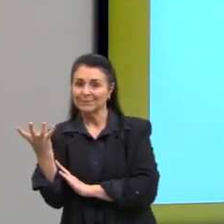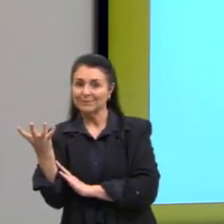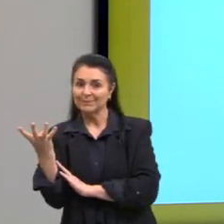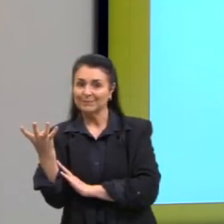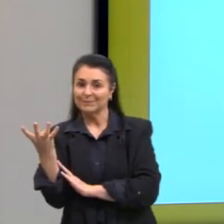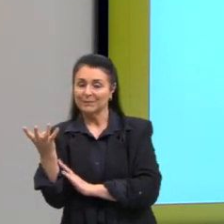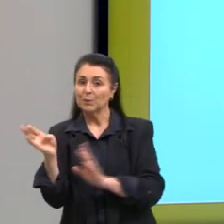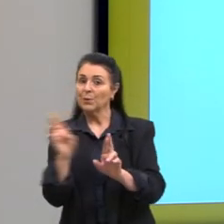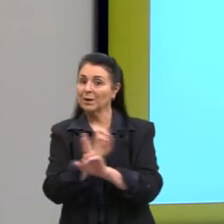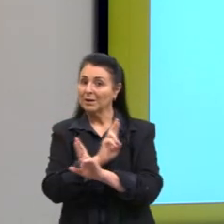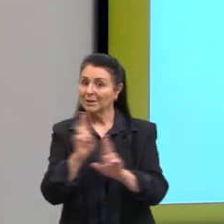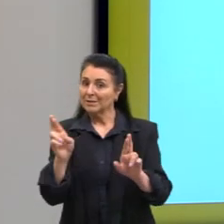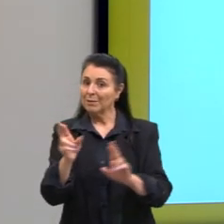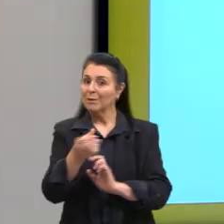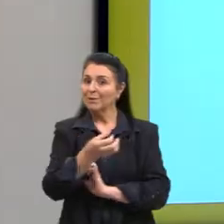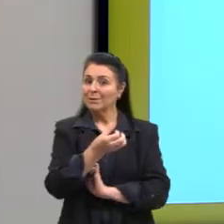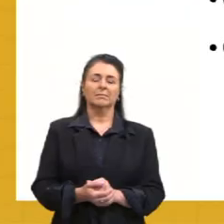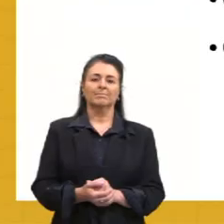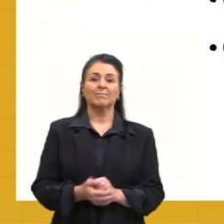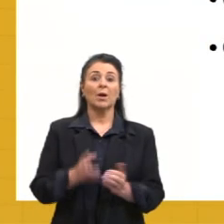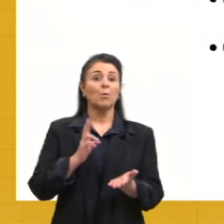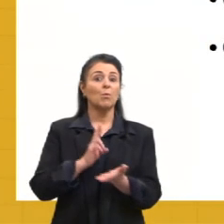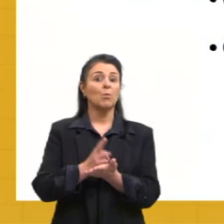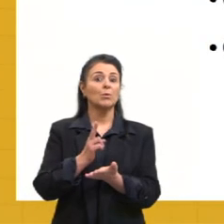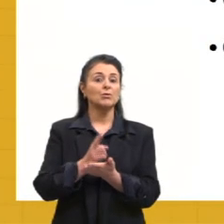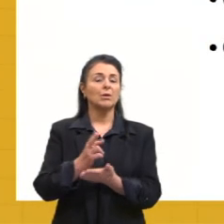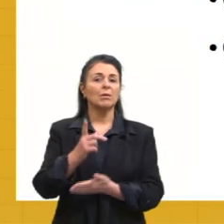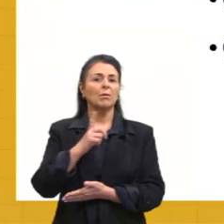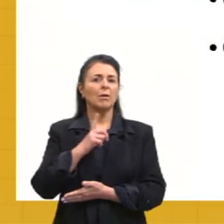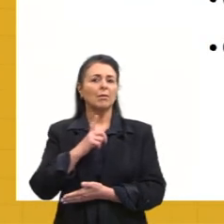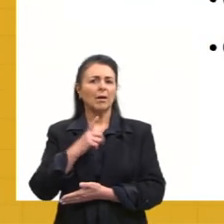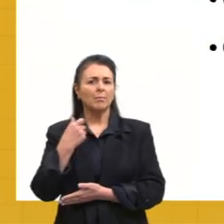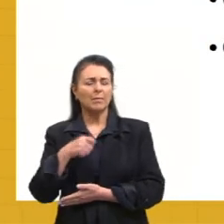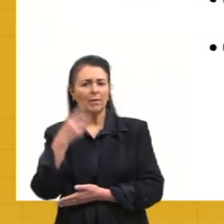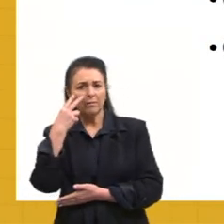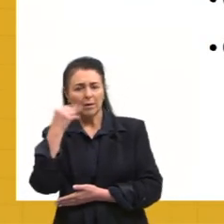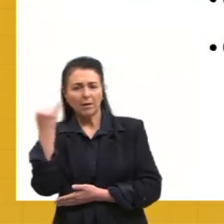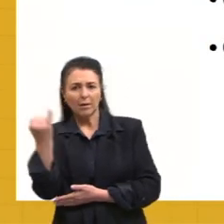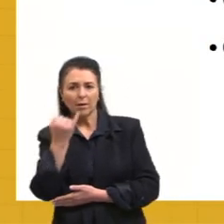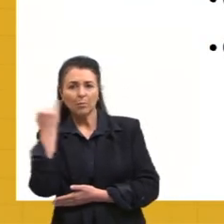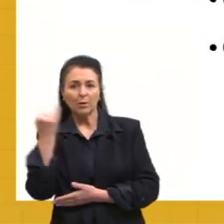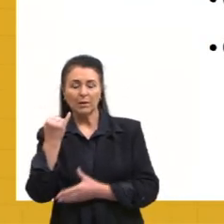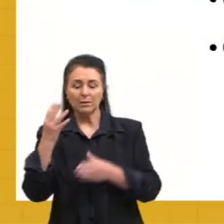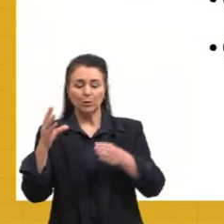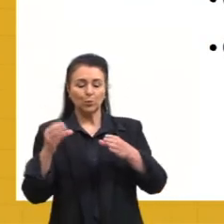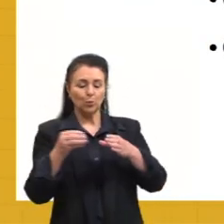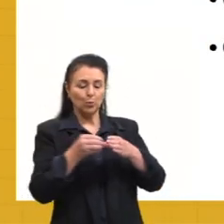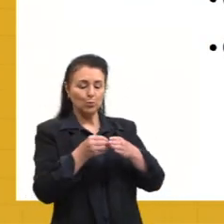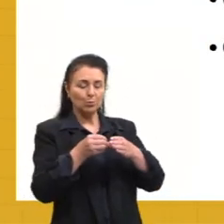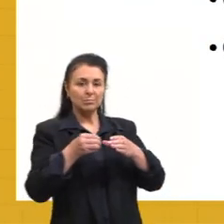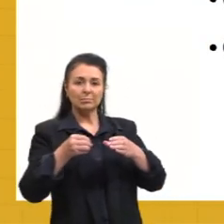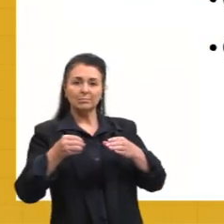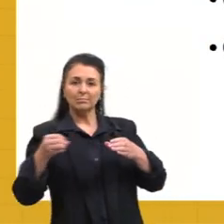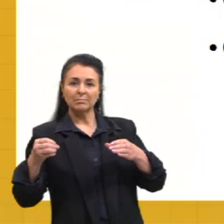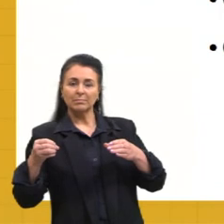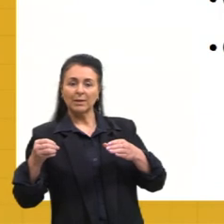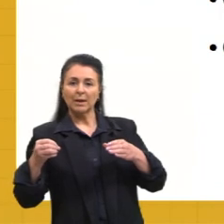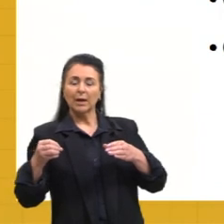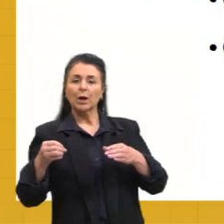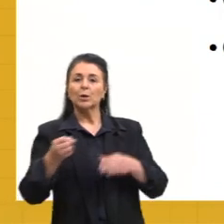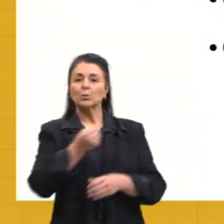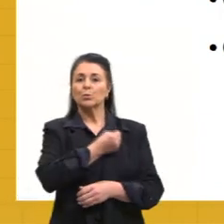em relação a 6. Nós temos que ver a importância dos subconjuntos dos números racionais.